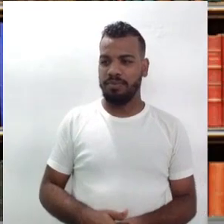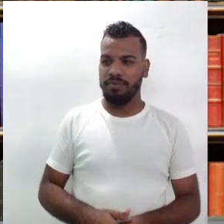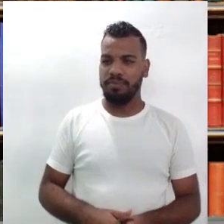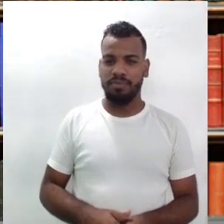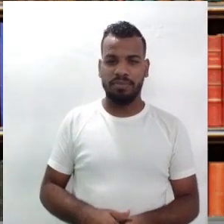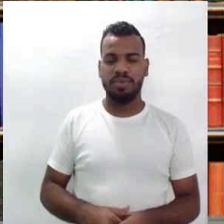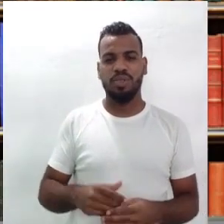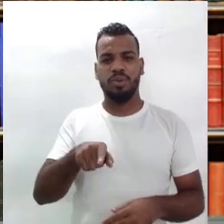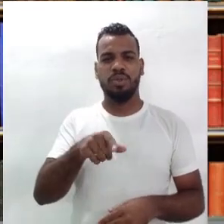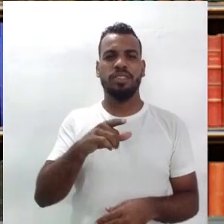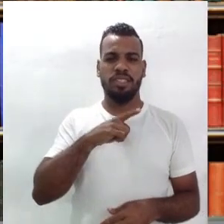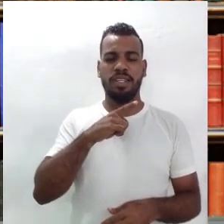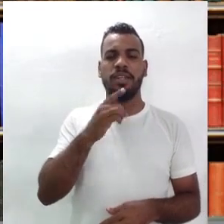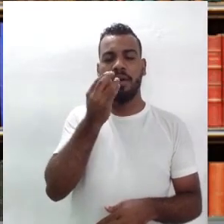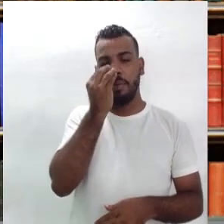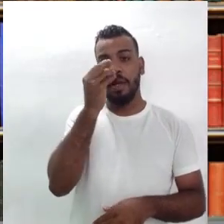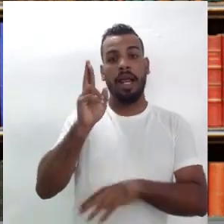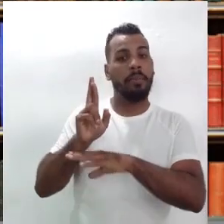do palhaço